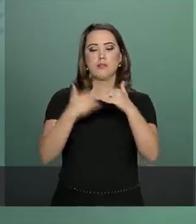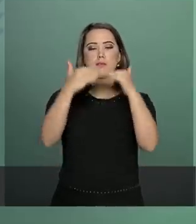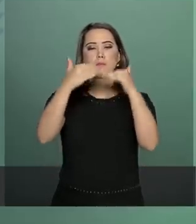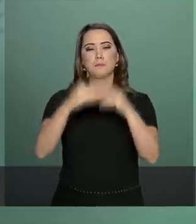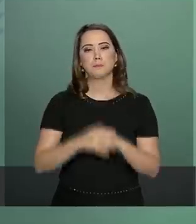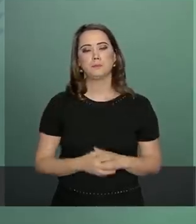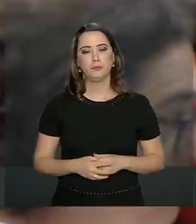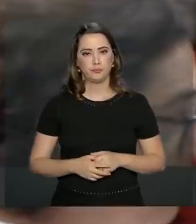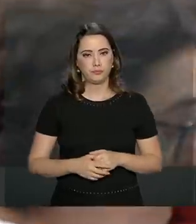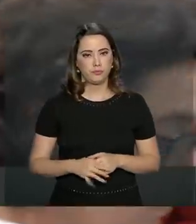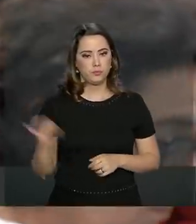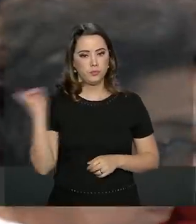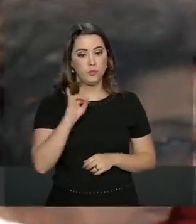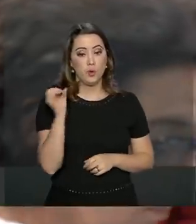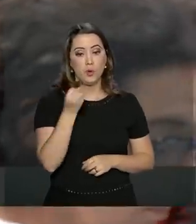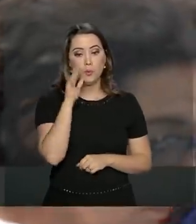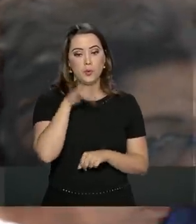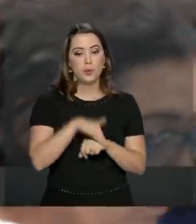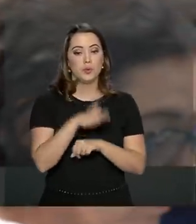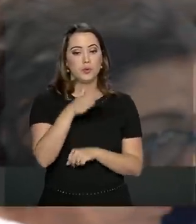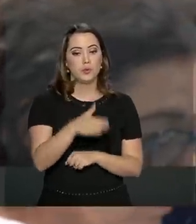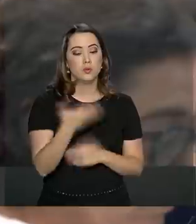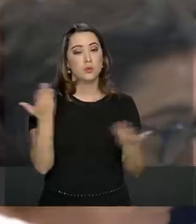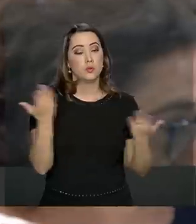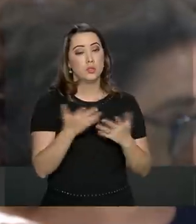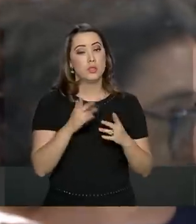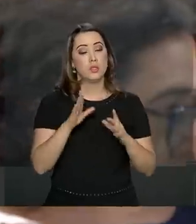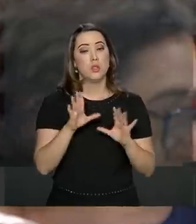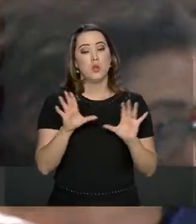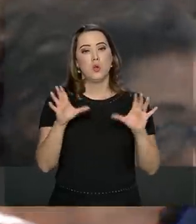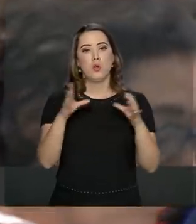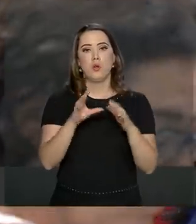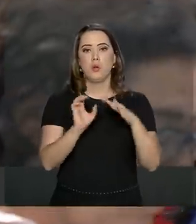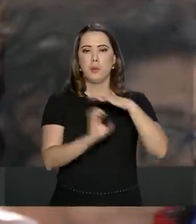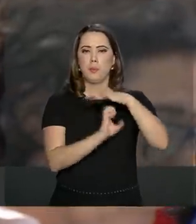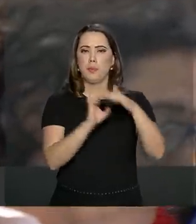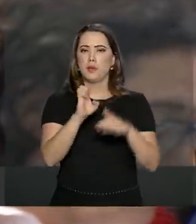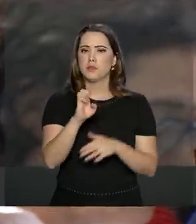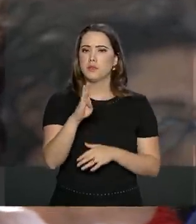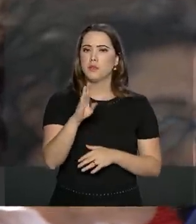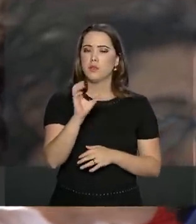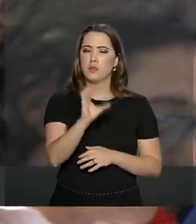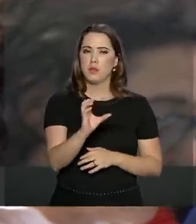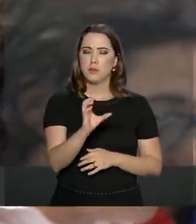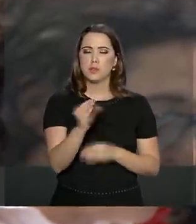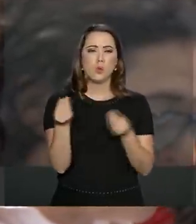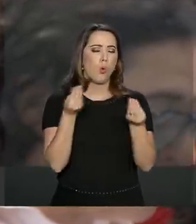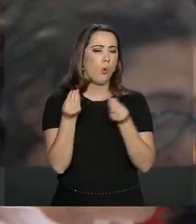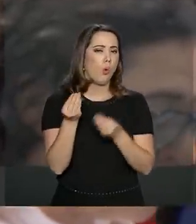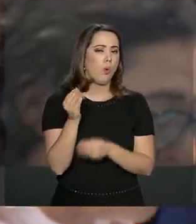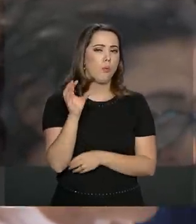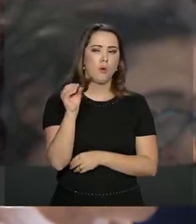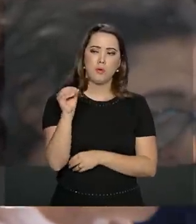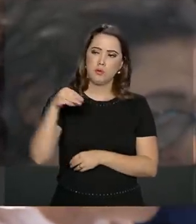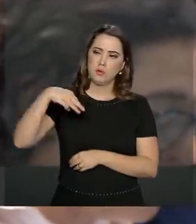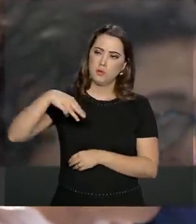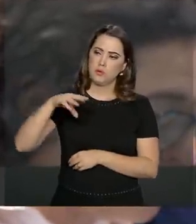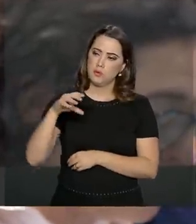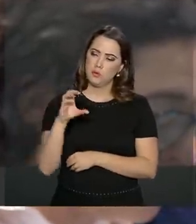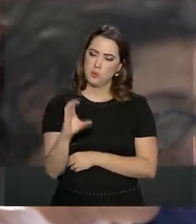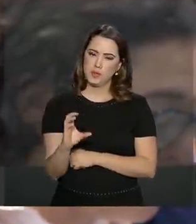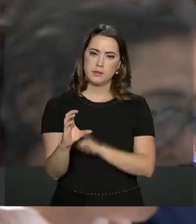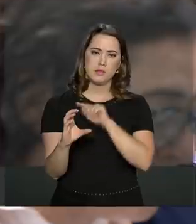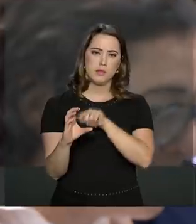porta-voz boa noite aqui é Pedro Vilela da agência Brasil sobre a OMC voltando lá um pouco no início